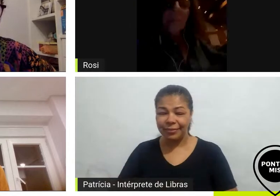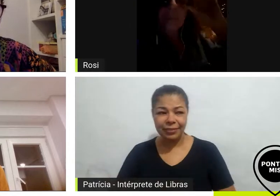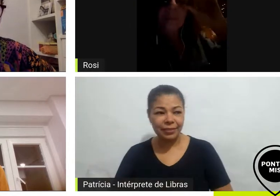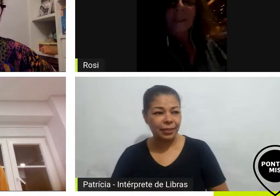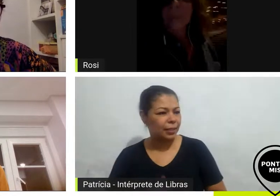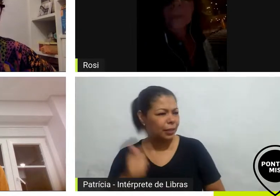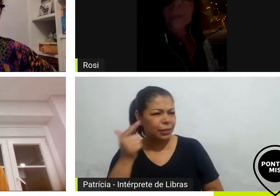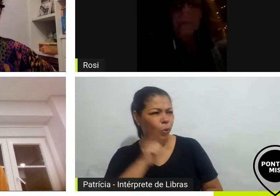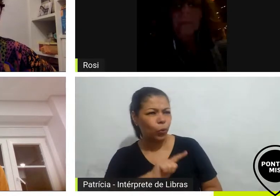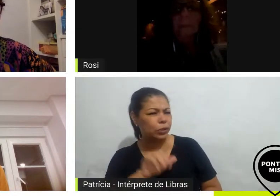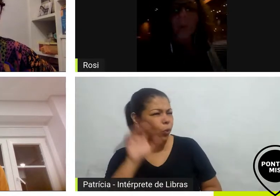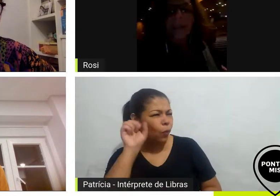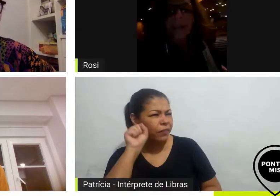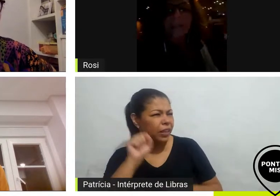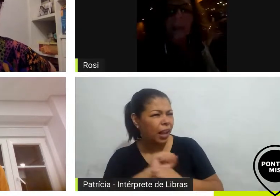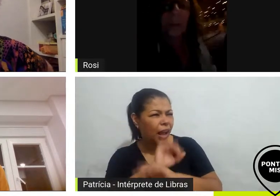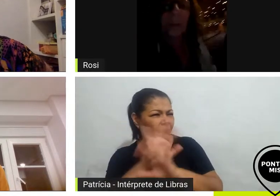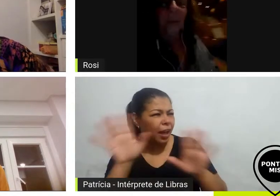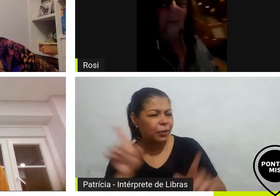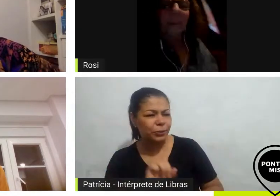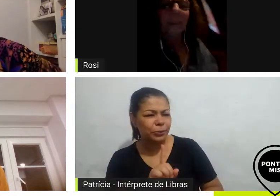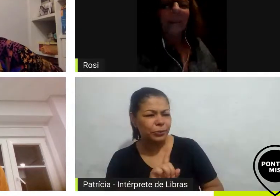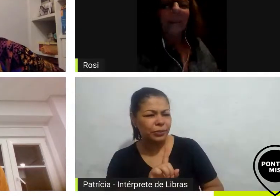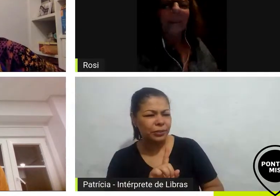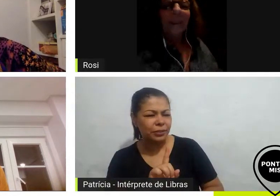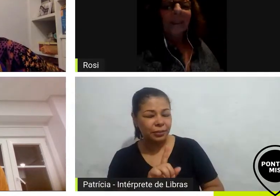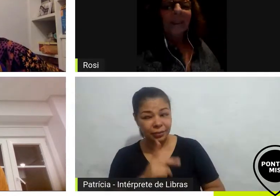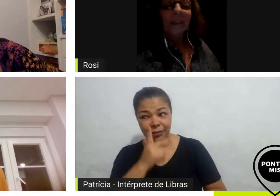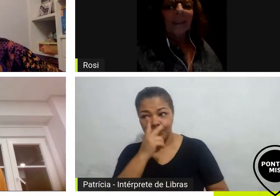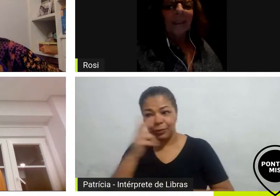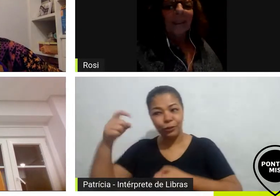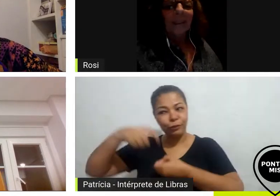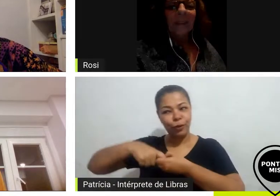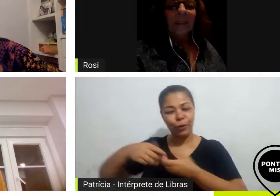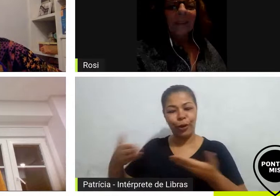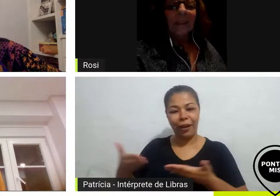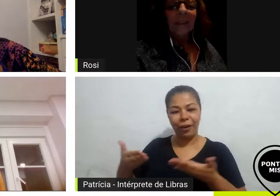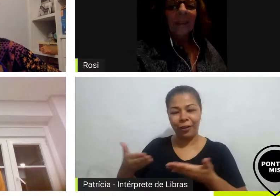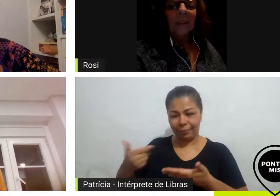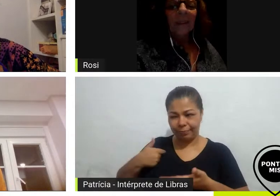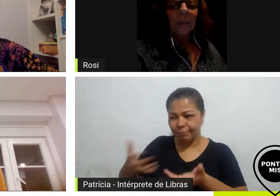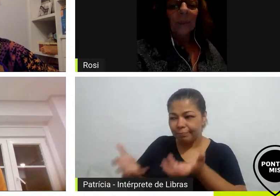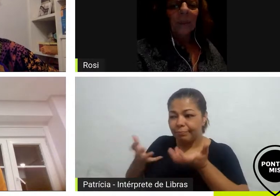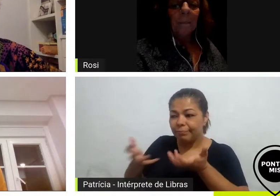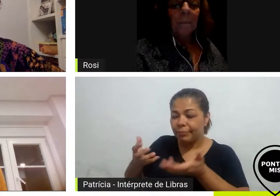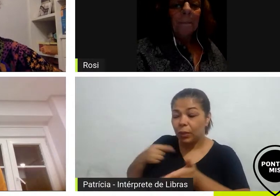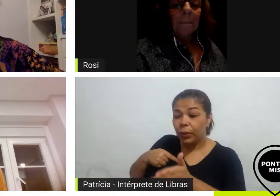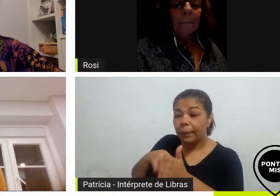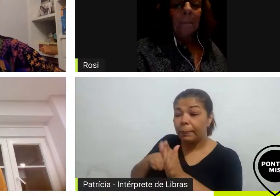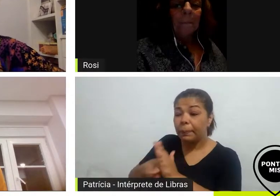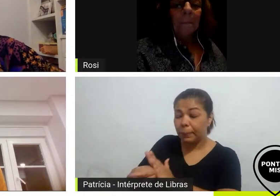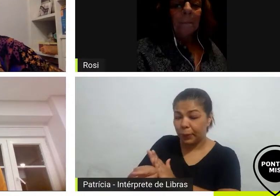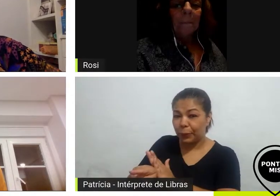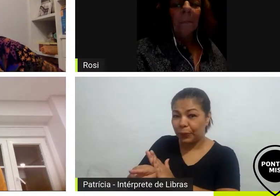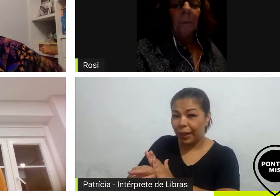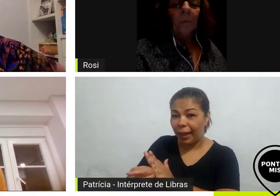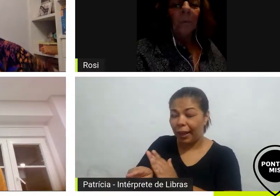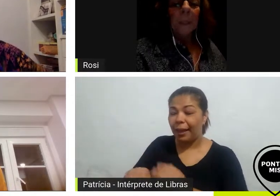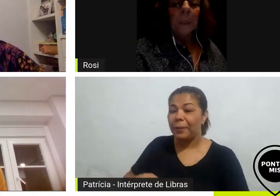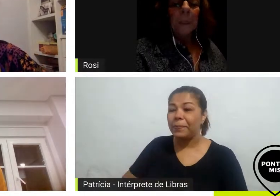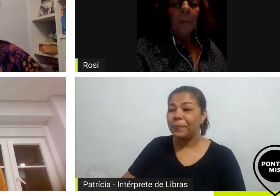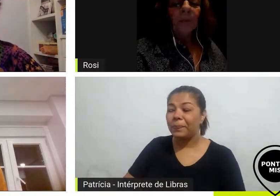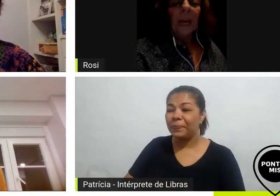ouvir fala agora acho que voltou eu ia te perguntar estou te ouvindo eu estava